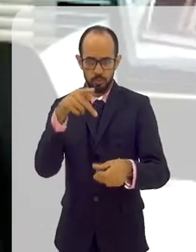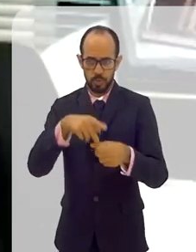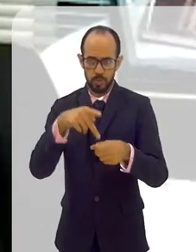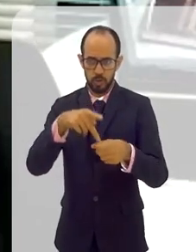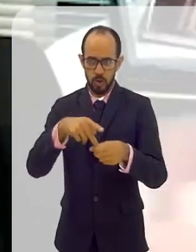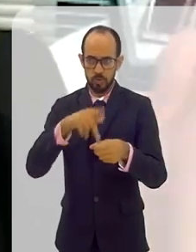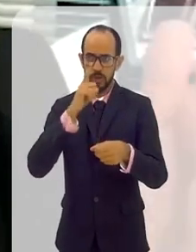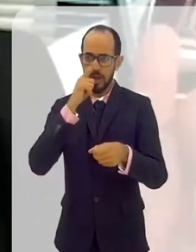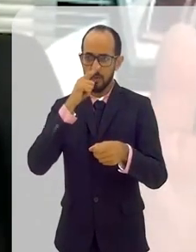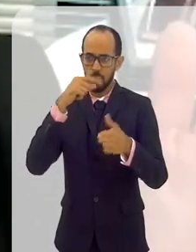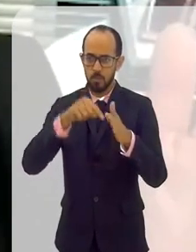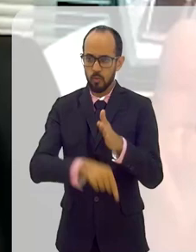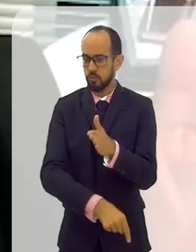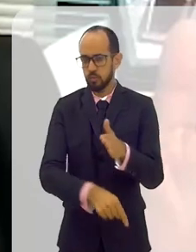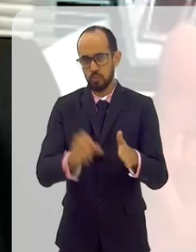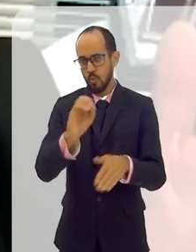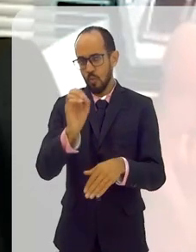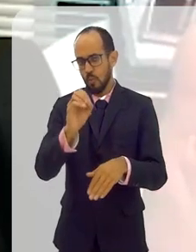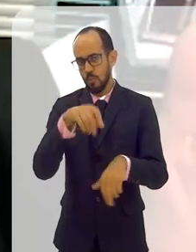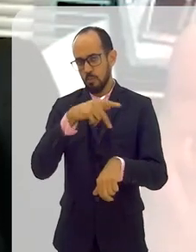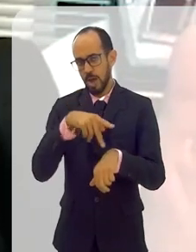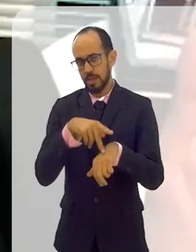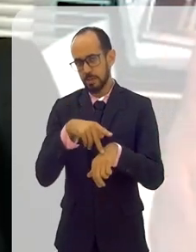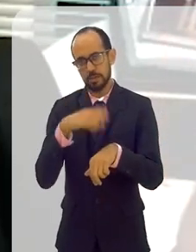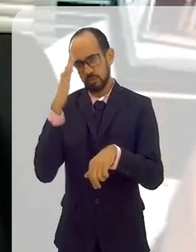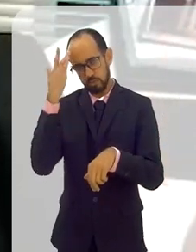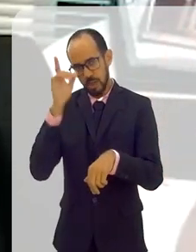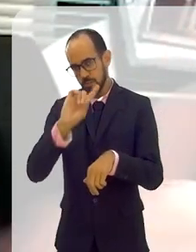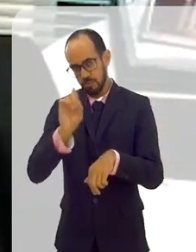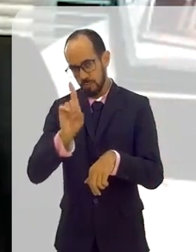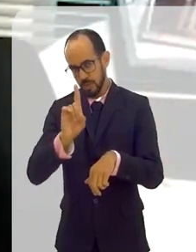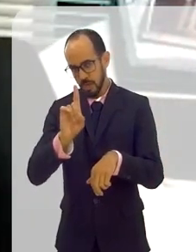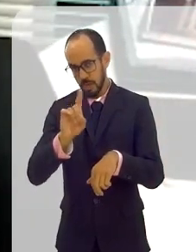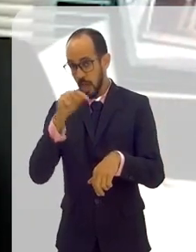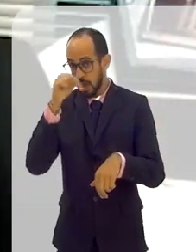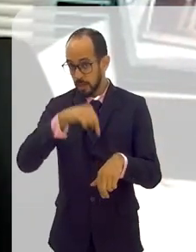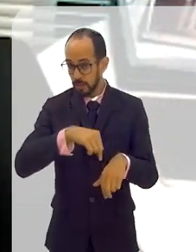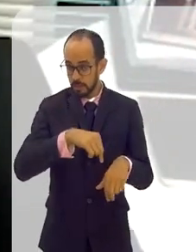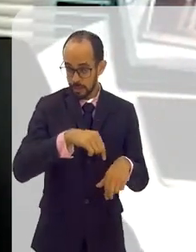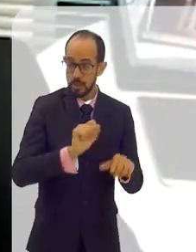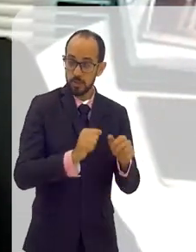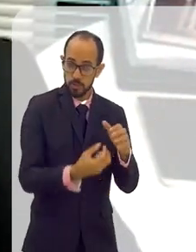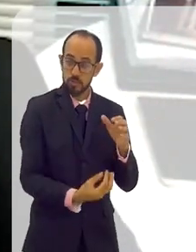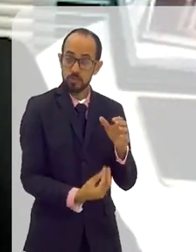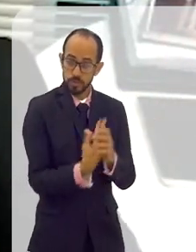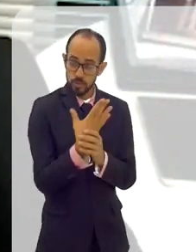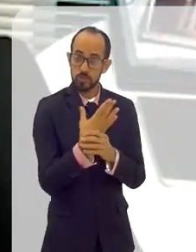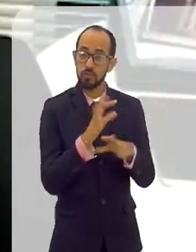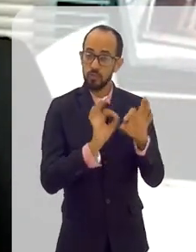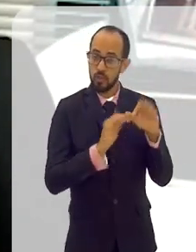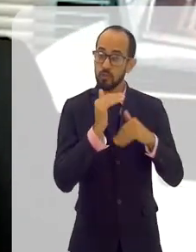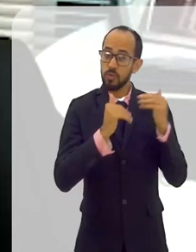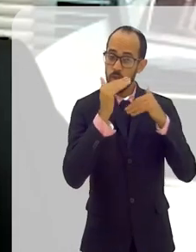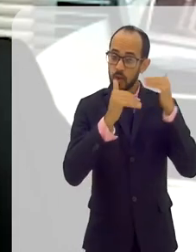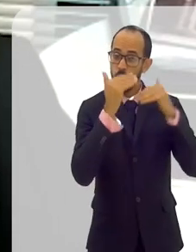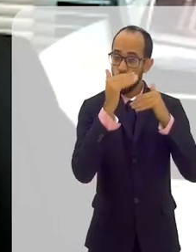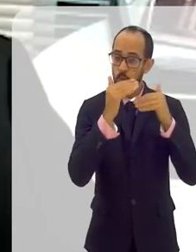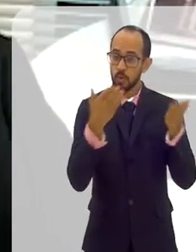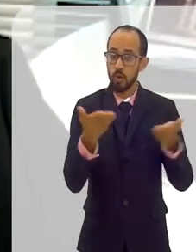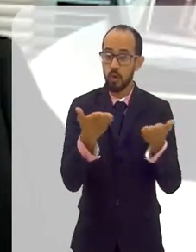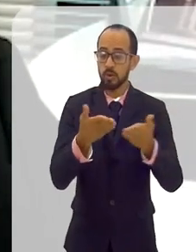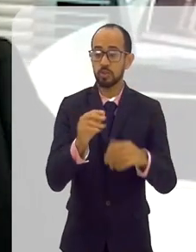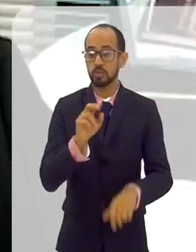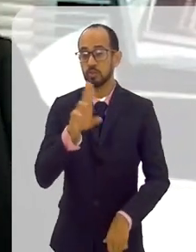profundas, ninguém, nenhum país do mundo sabia explorar. Onde foi desenvolvido o projeto de exploração de petróleo em águas